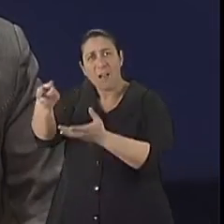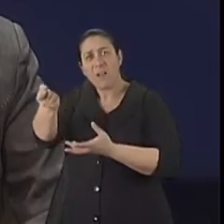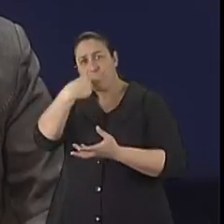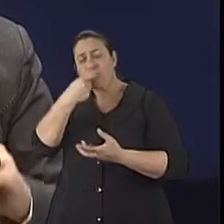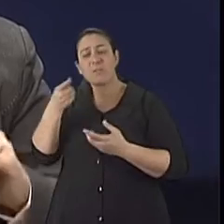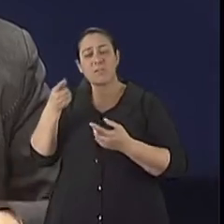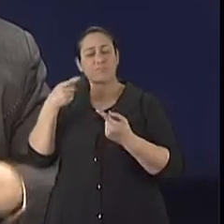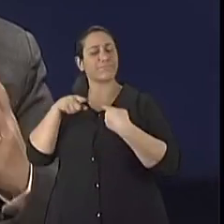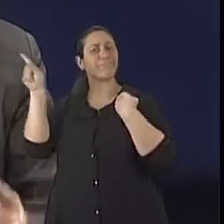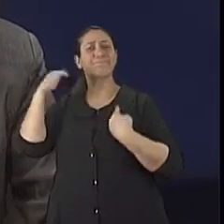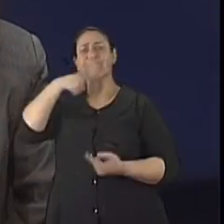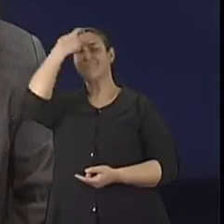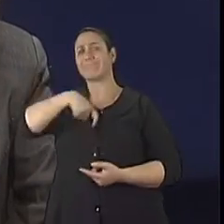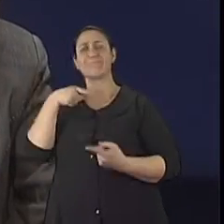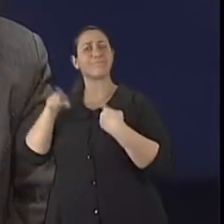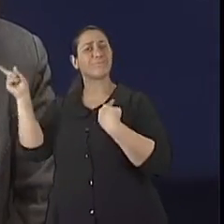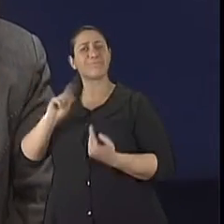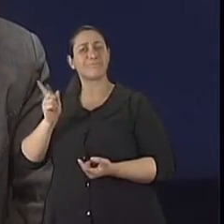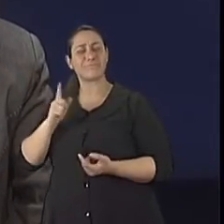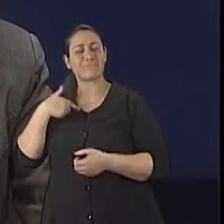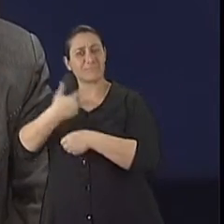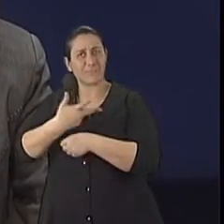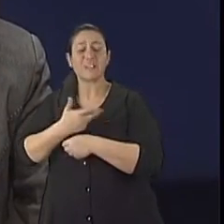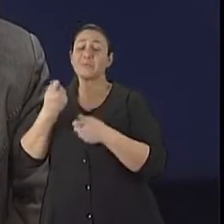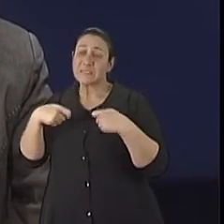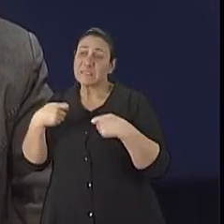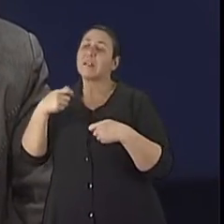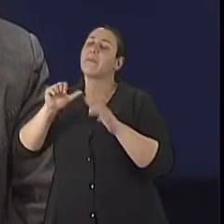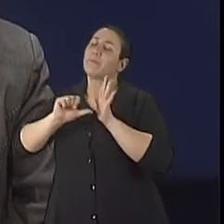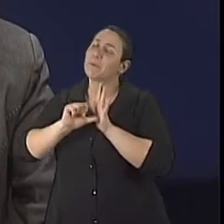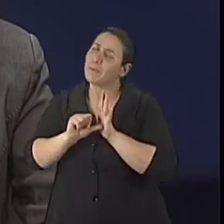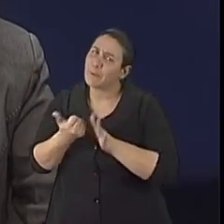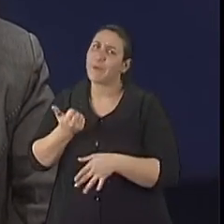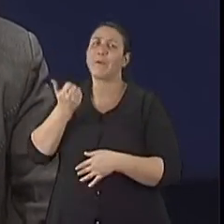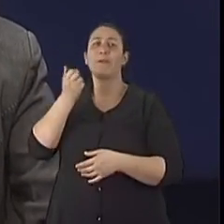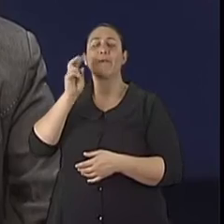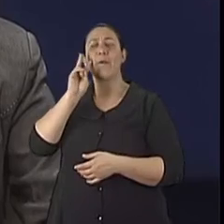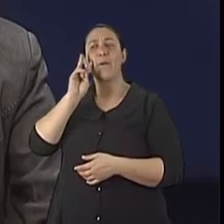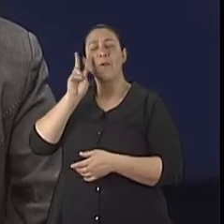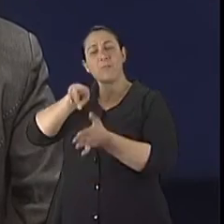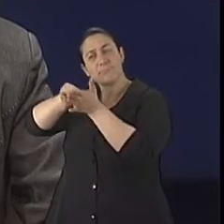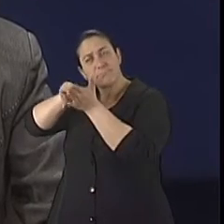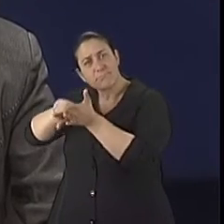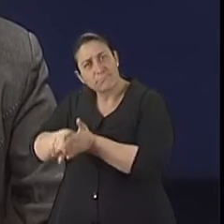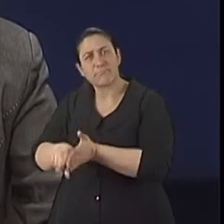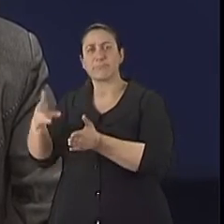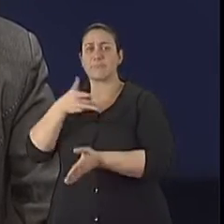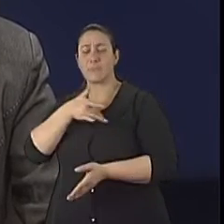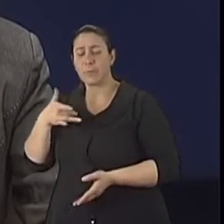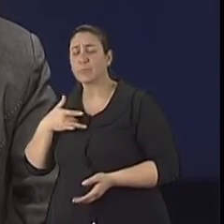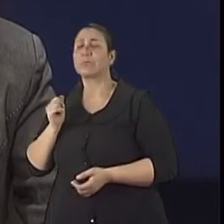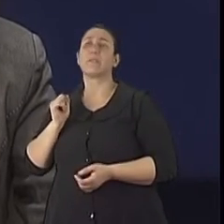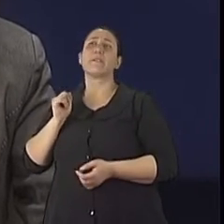medicamentos que não seriam a primeira opção. Então, é necessário que se faça uma revisão, que se tenha uma